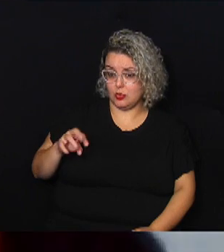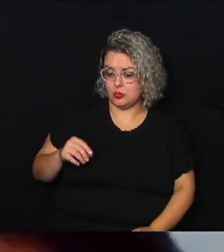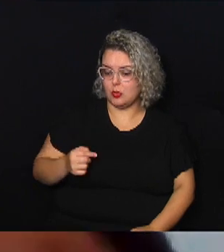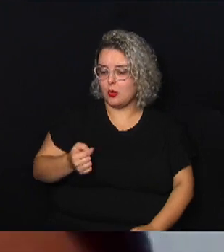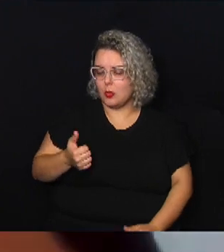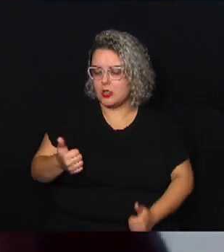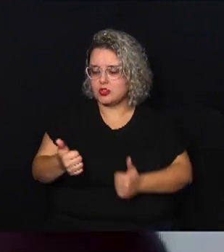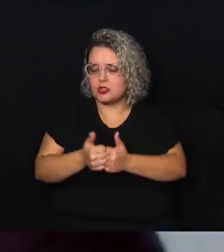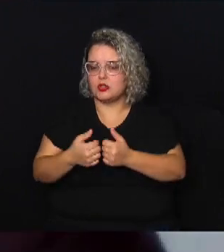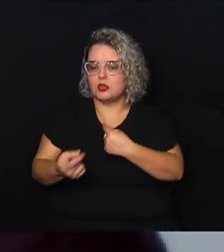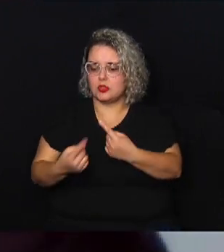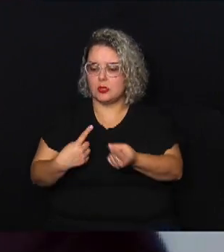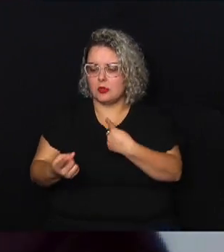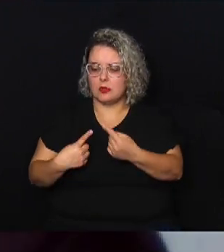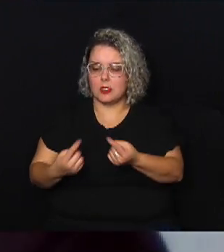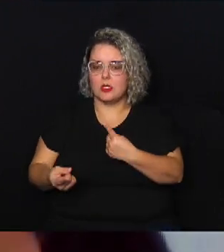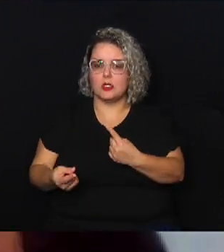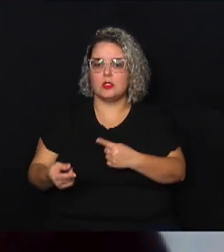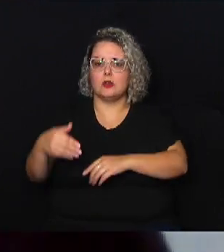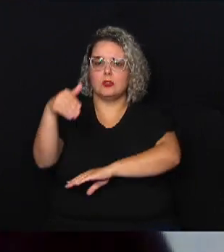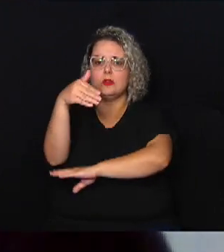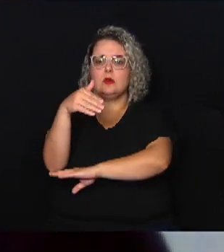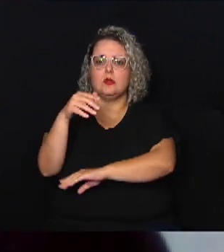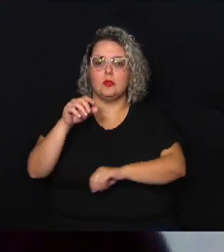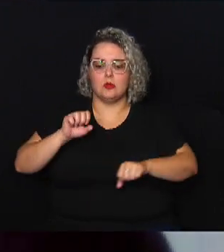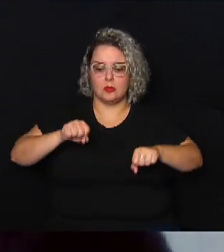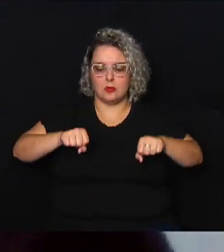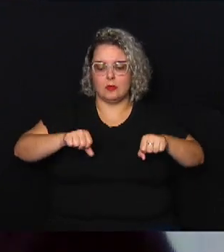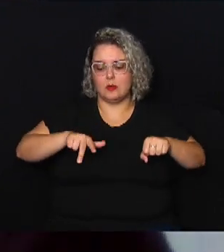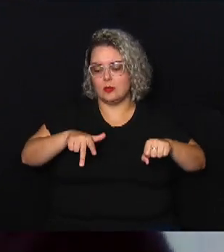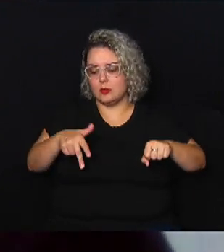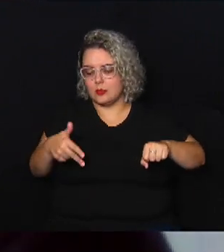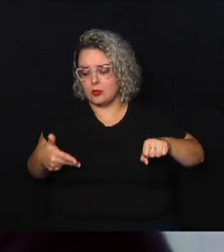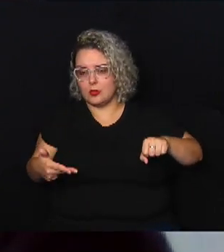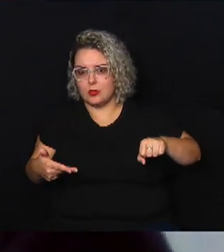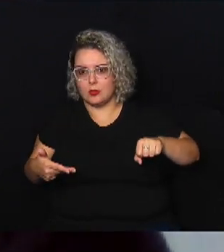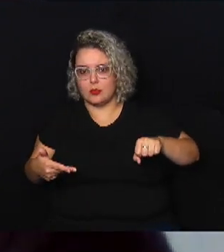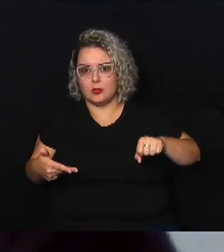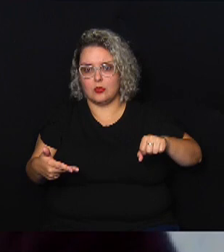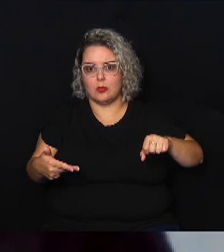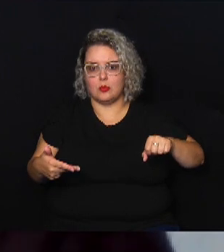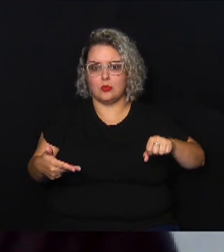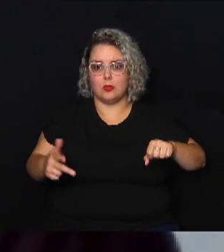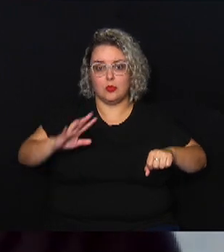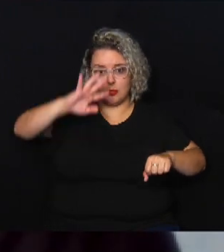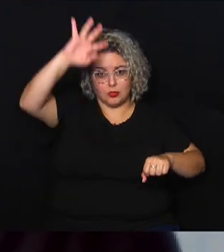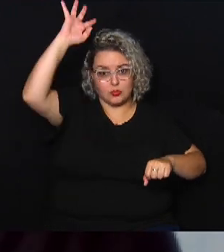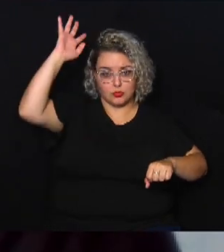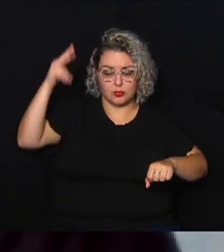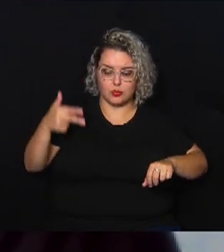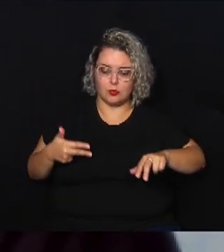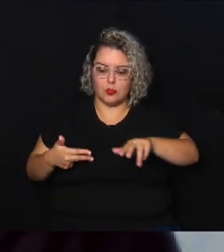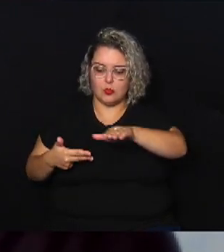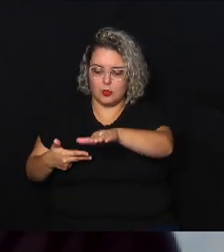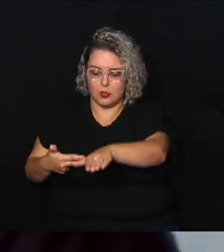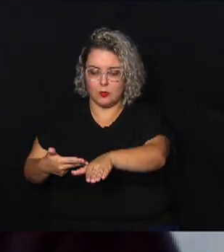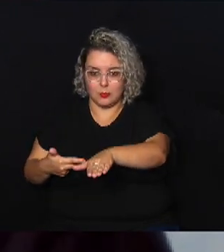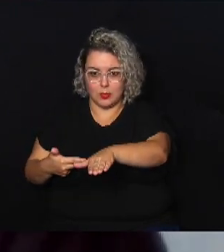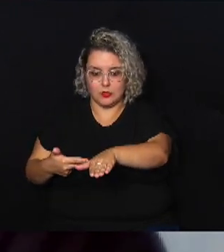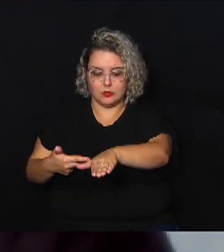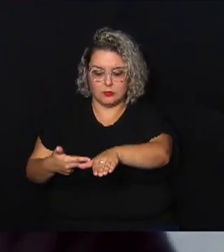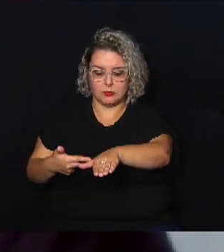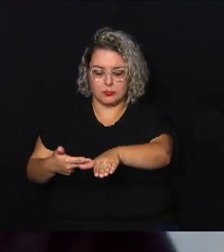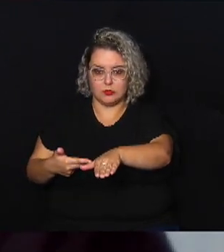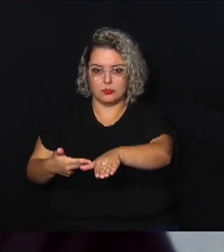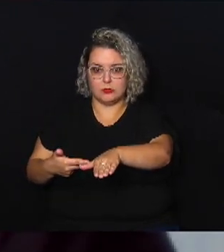eu vi um motociclista acidentado uma viatura do corpo de bombeiros parada